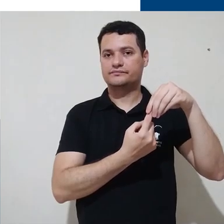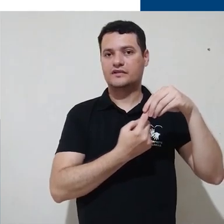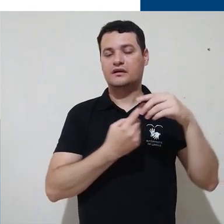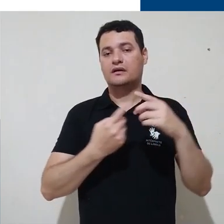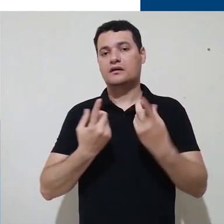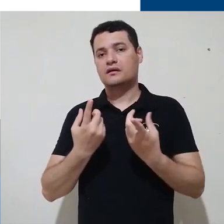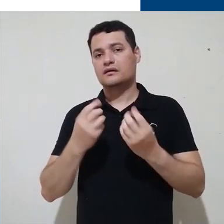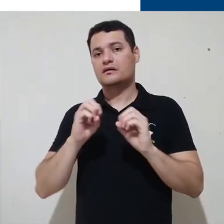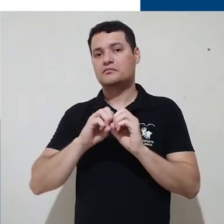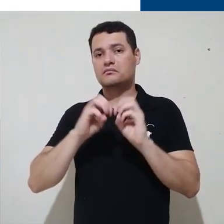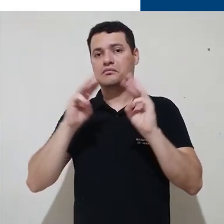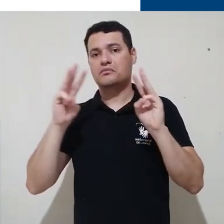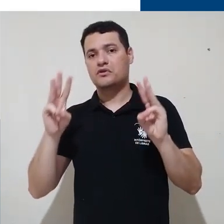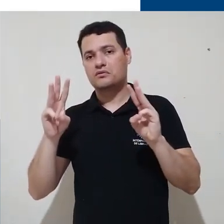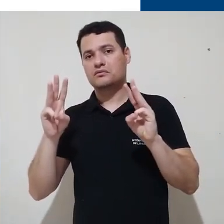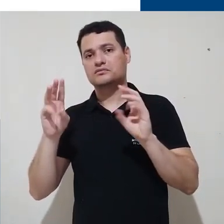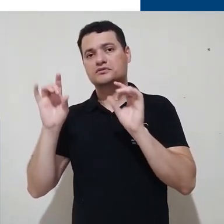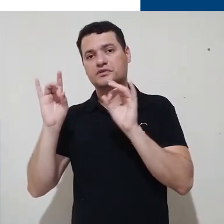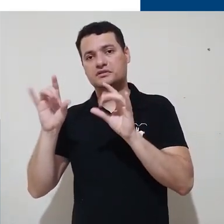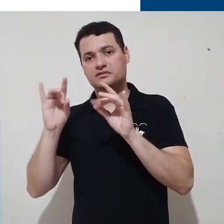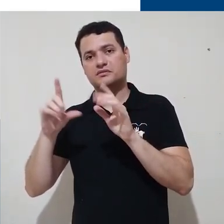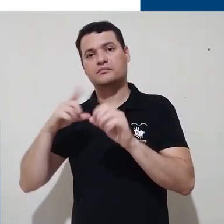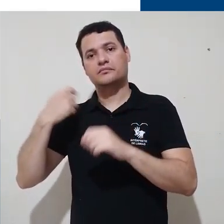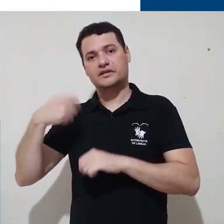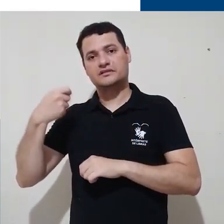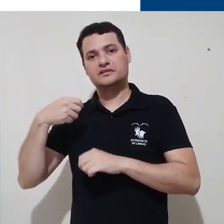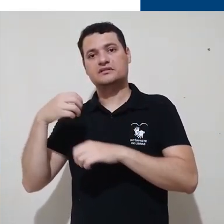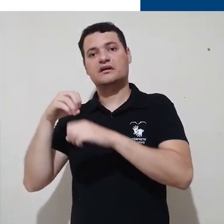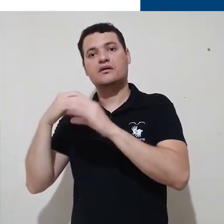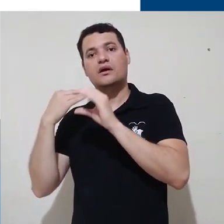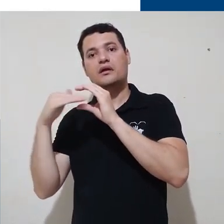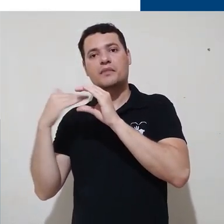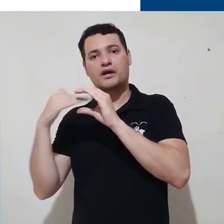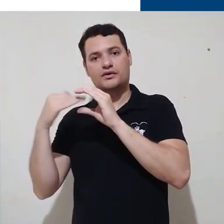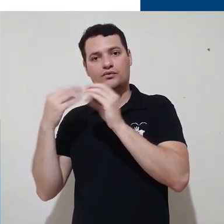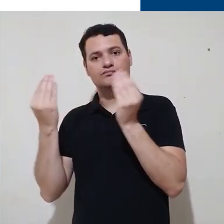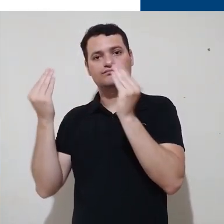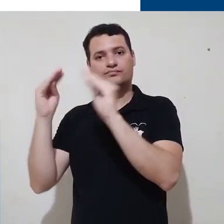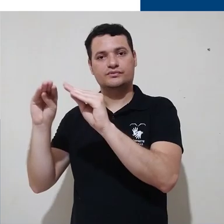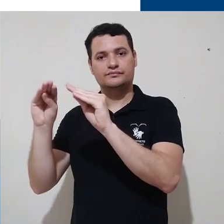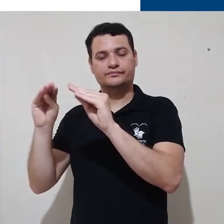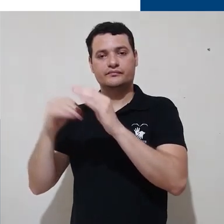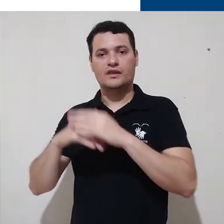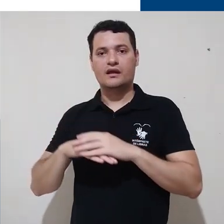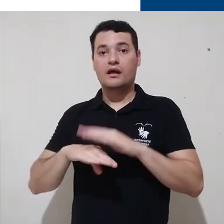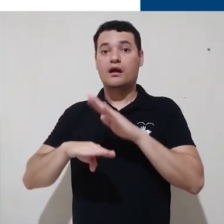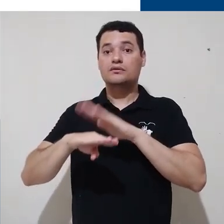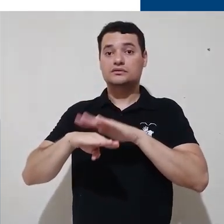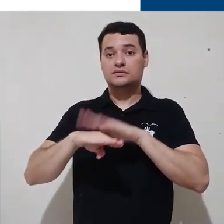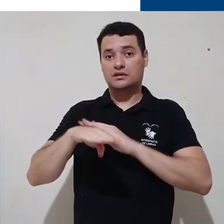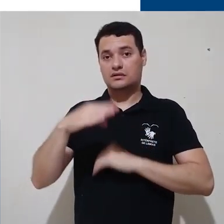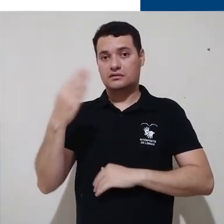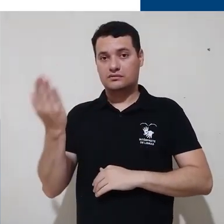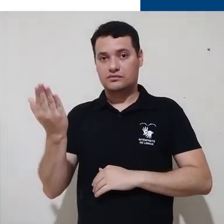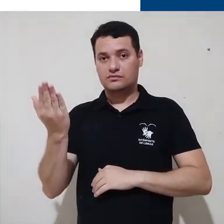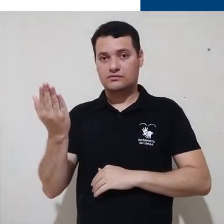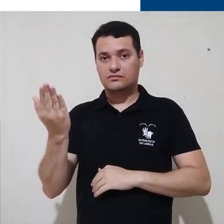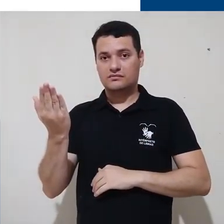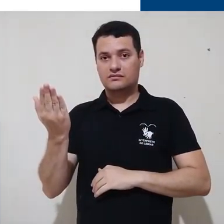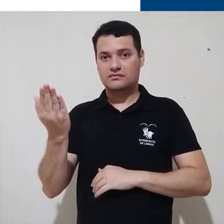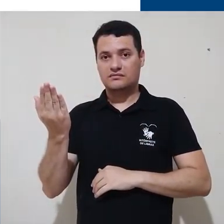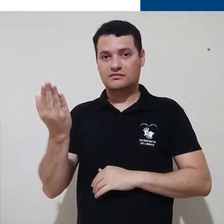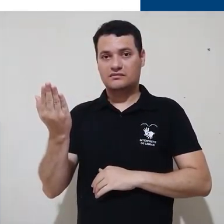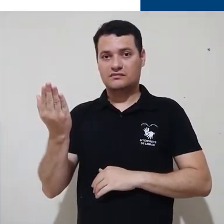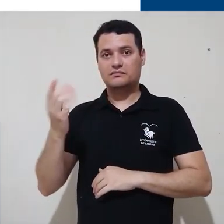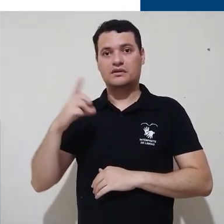geralmente o e-mail. E a gente clica no botão acessar para fazer o acesso. Reparem que no lado direito do painel a gente